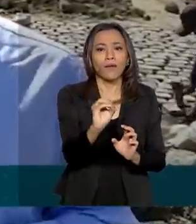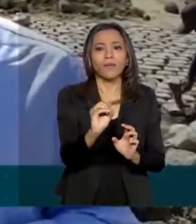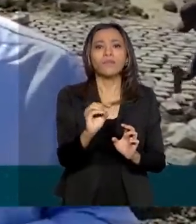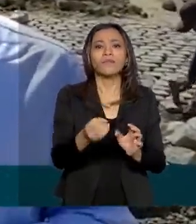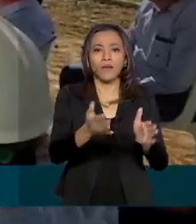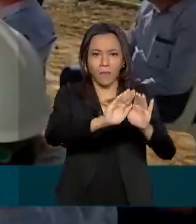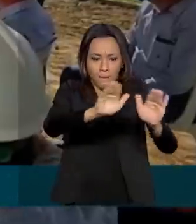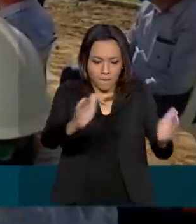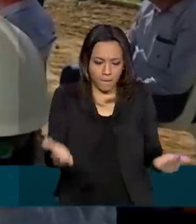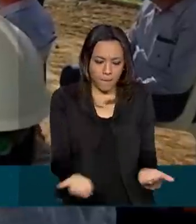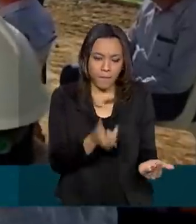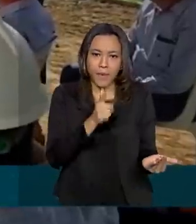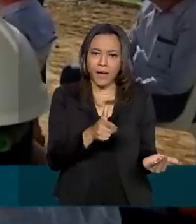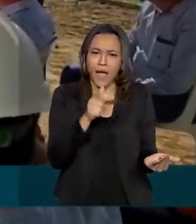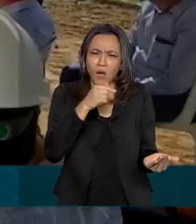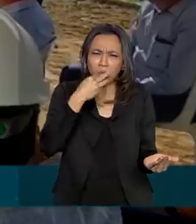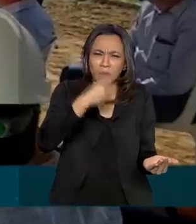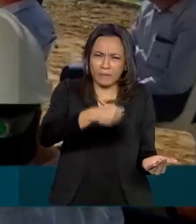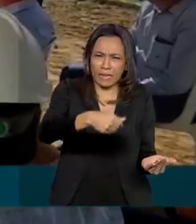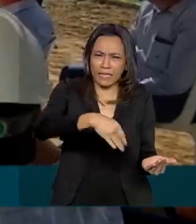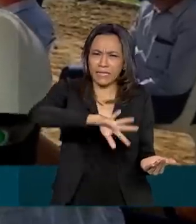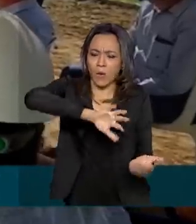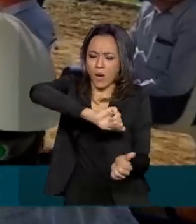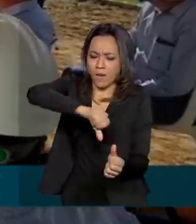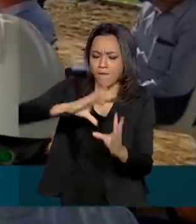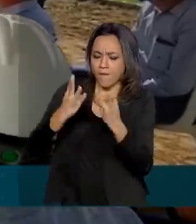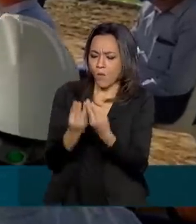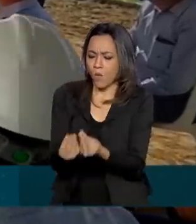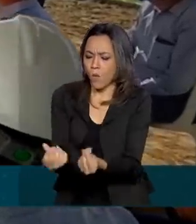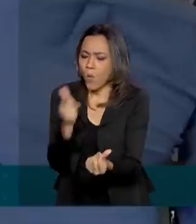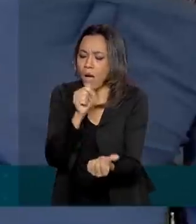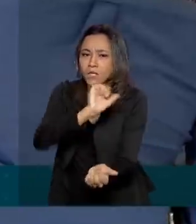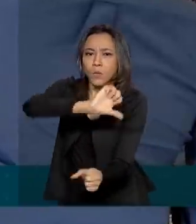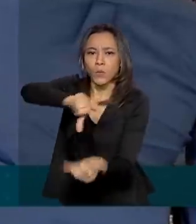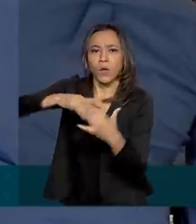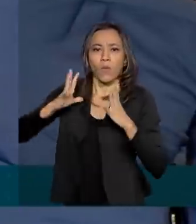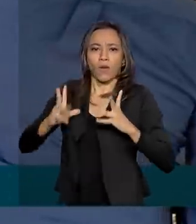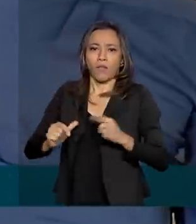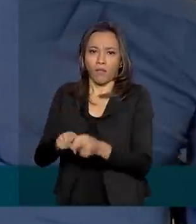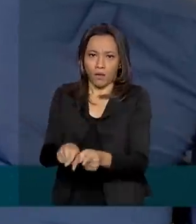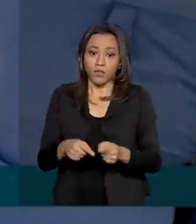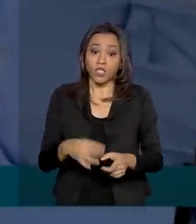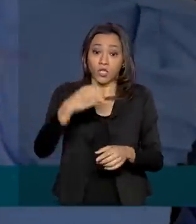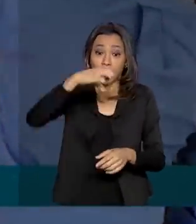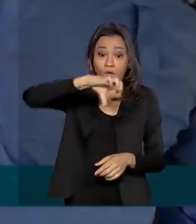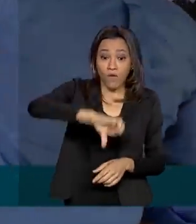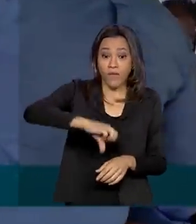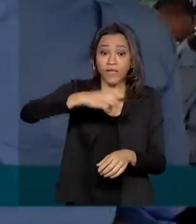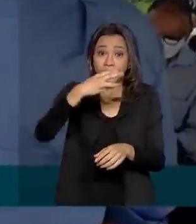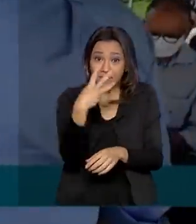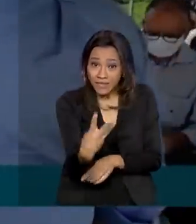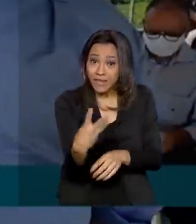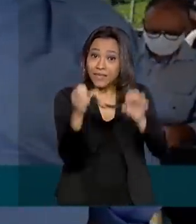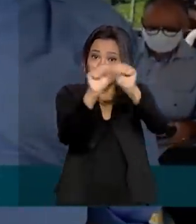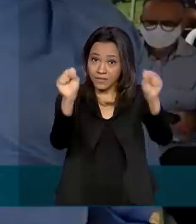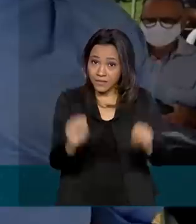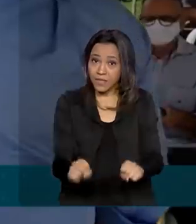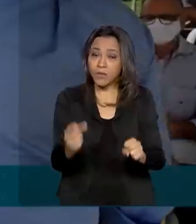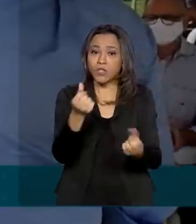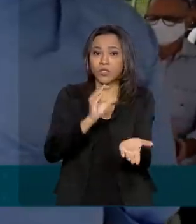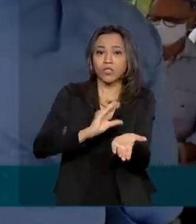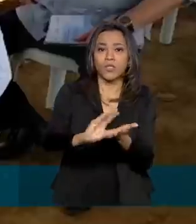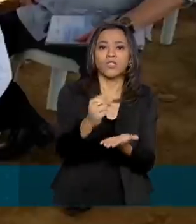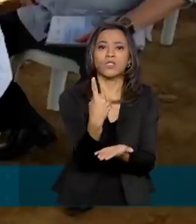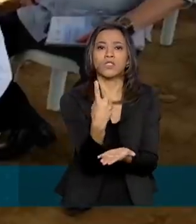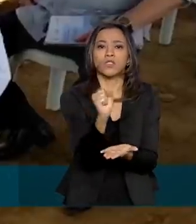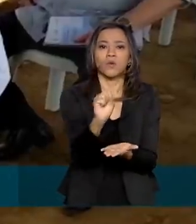sítio Tabocas. Ao todo serão construídos pelo programa Água Doce, 93 sistemas com investimentos de 18 milhões de